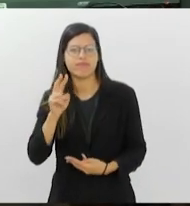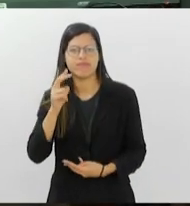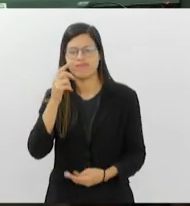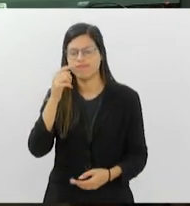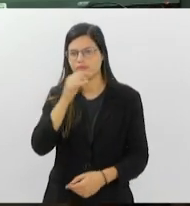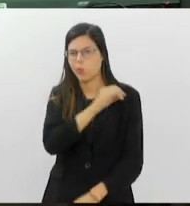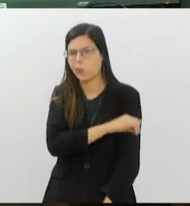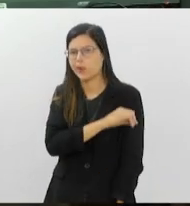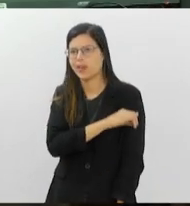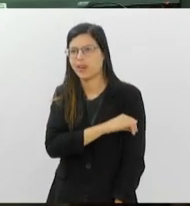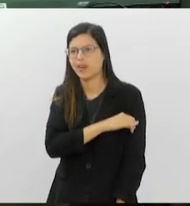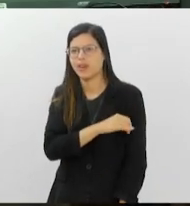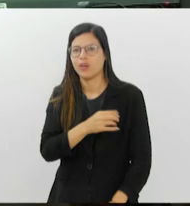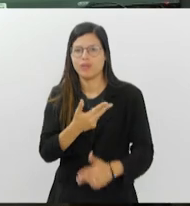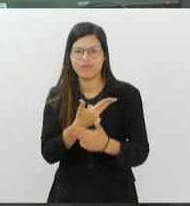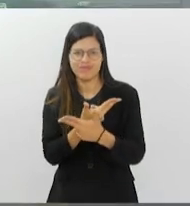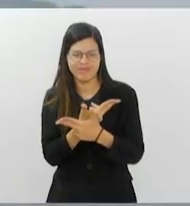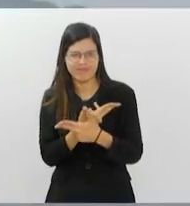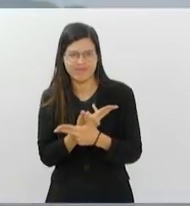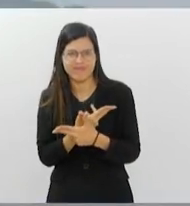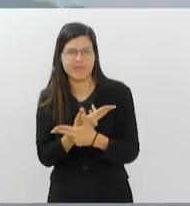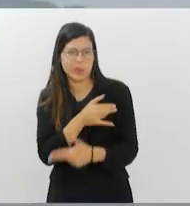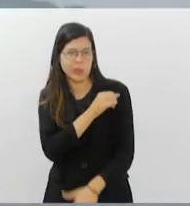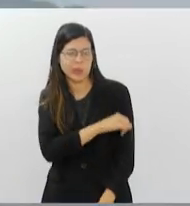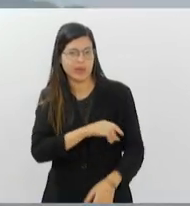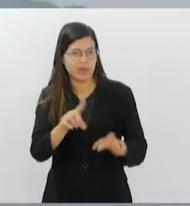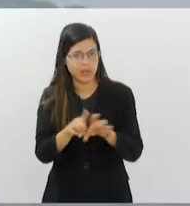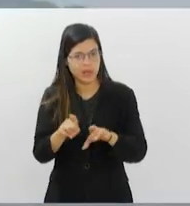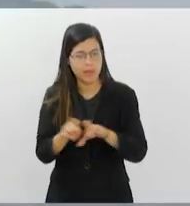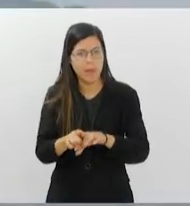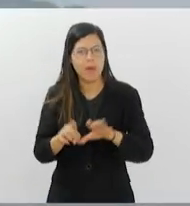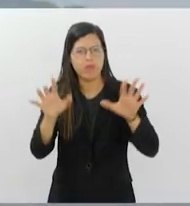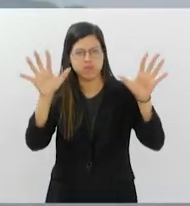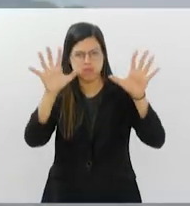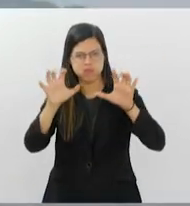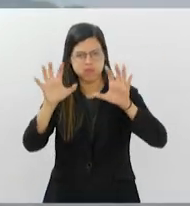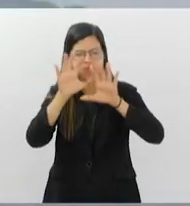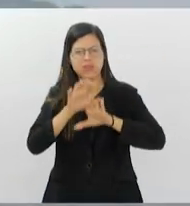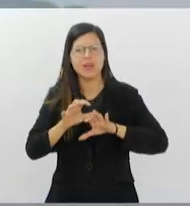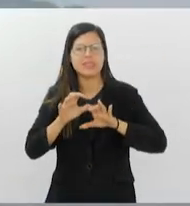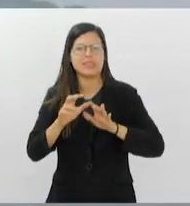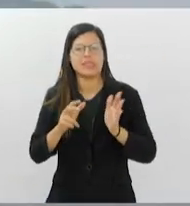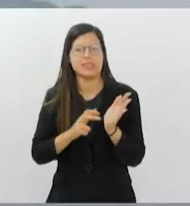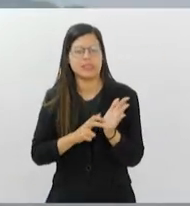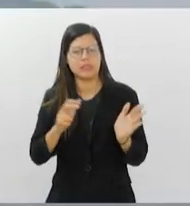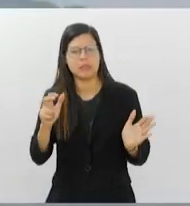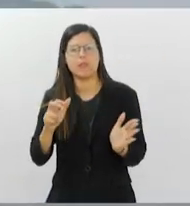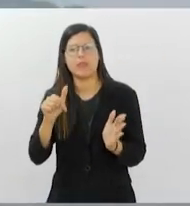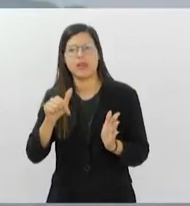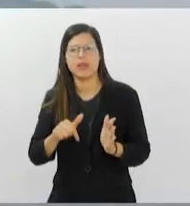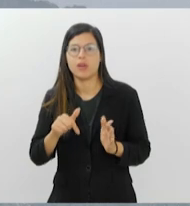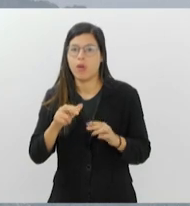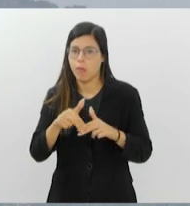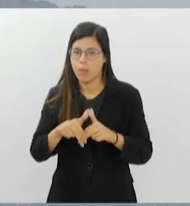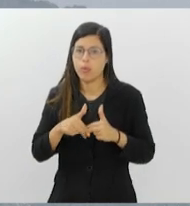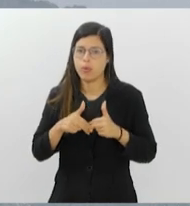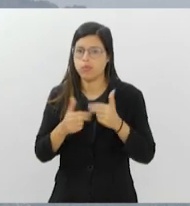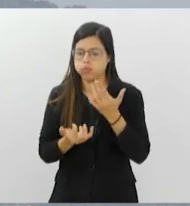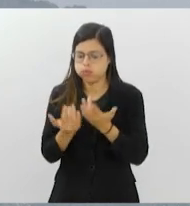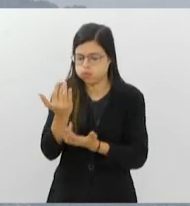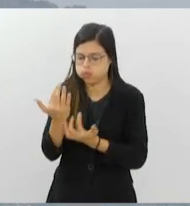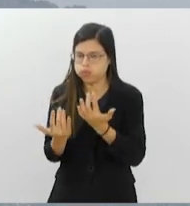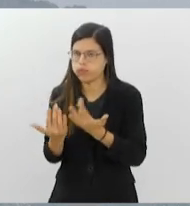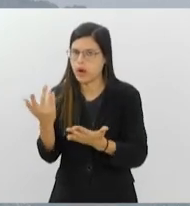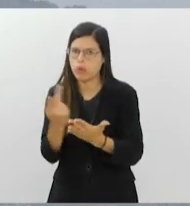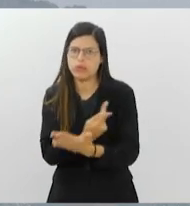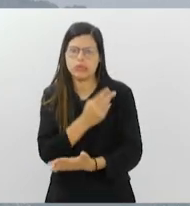Você vê imagens aí do Cristo Redentor, o de Janeiro também que tem tido um nevoeiro toda manhã, resultado dessas queimadas que acontecem pelo